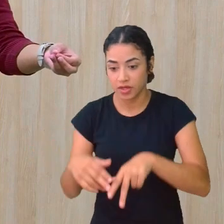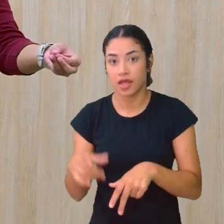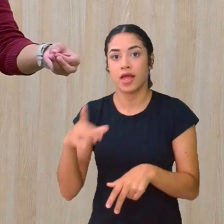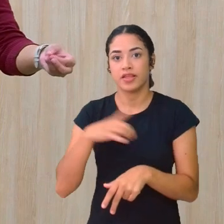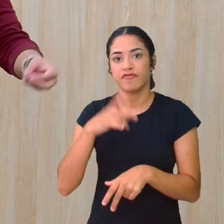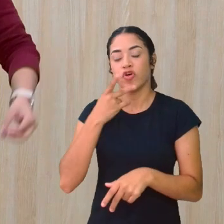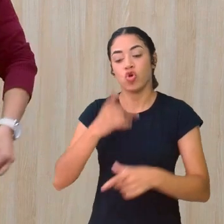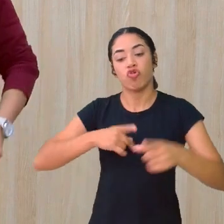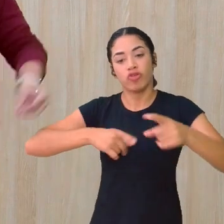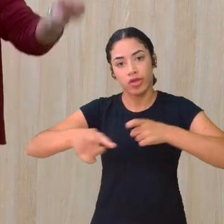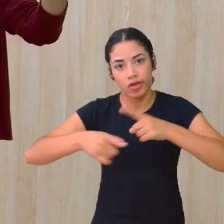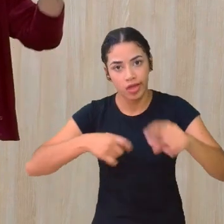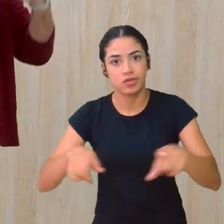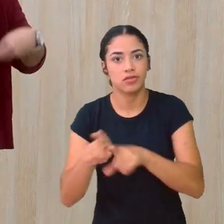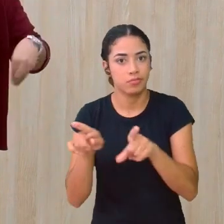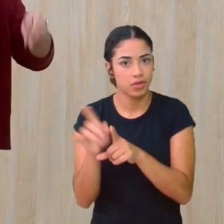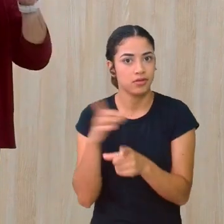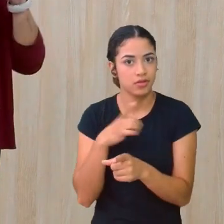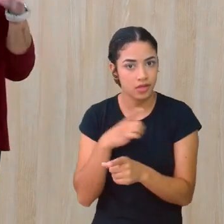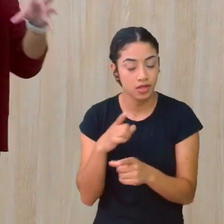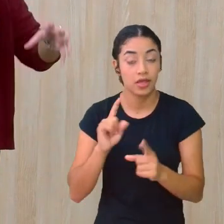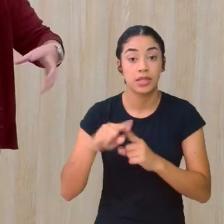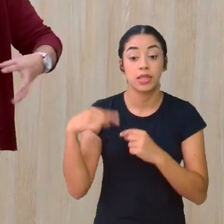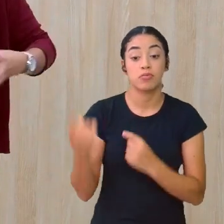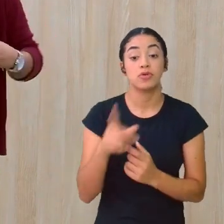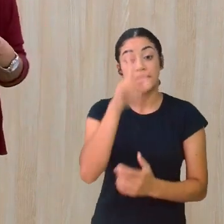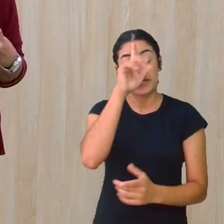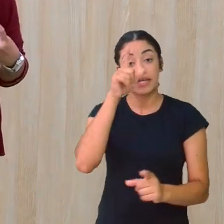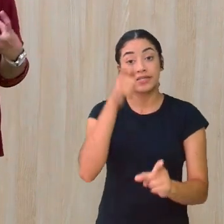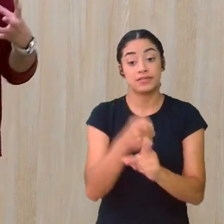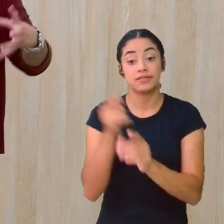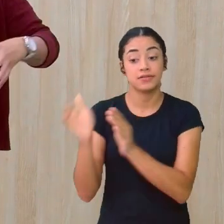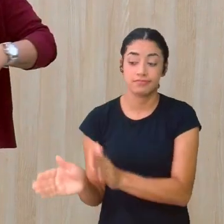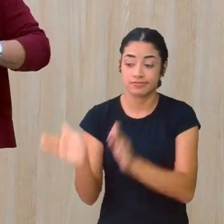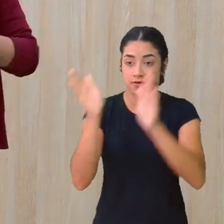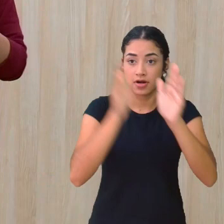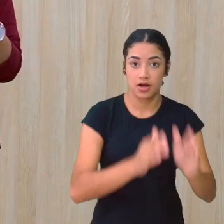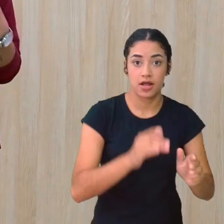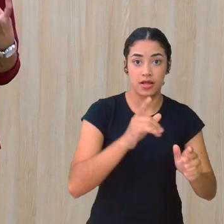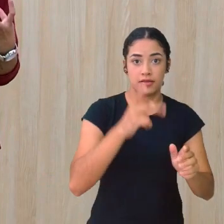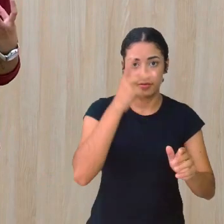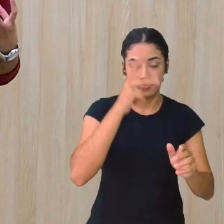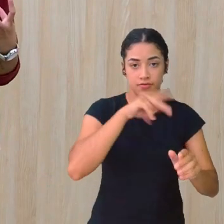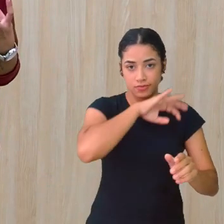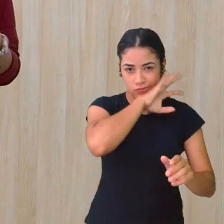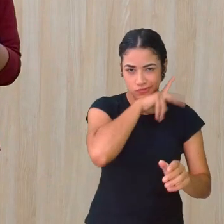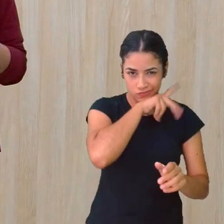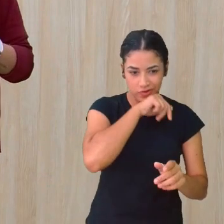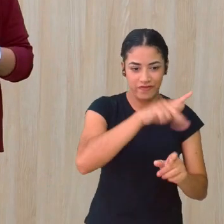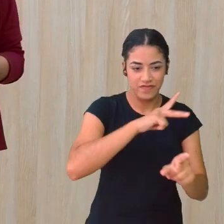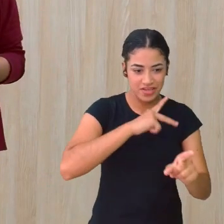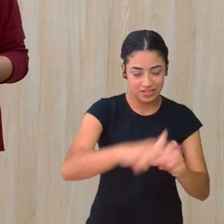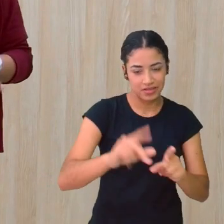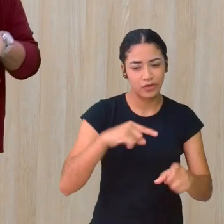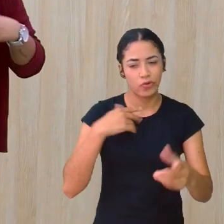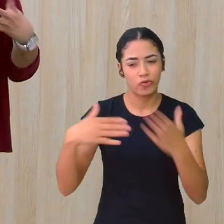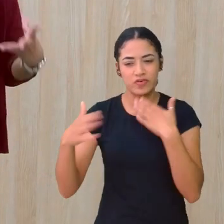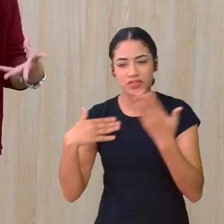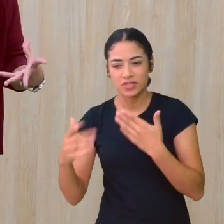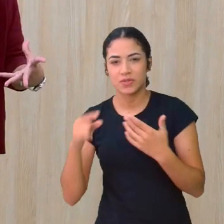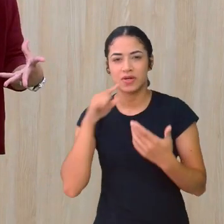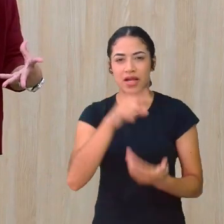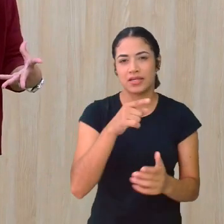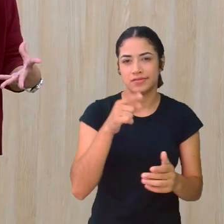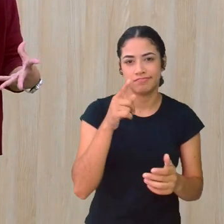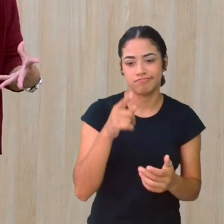declarado Guerra às aves Logo em seguida Ele decidiu Ficar do lado do vencedor Teve aquela conversa Com os animais Foi rejeitado